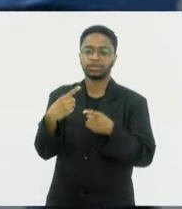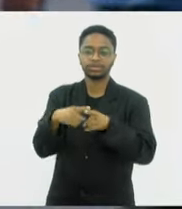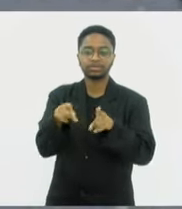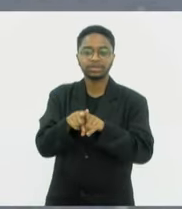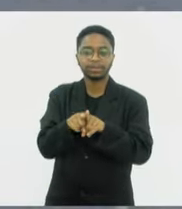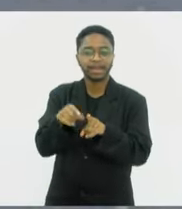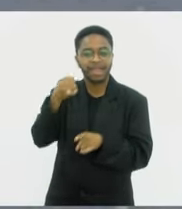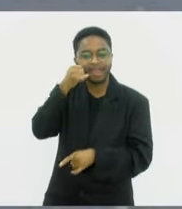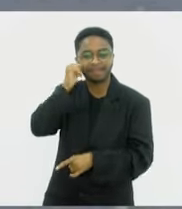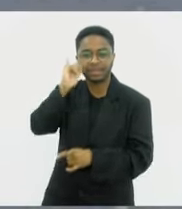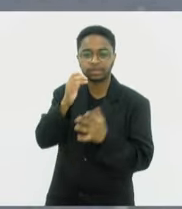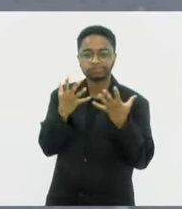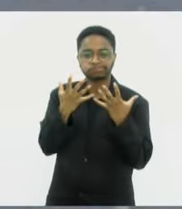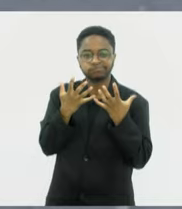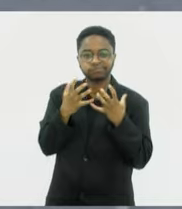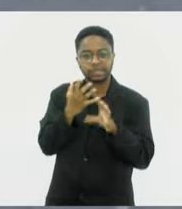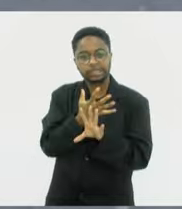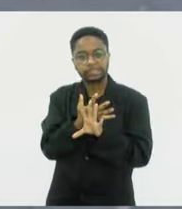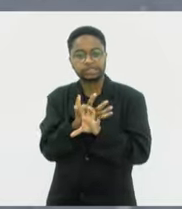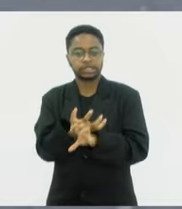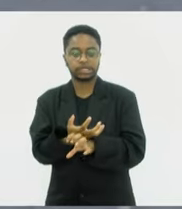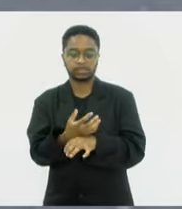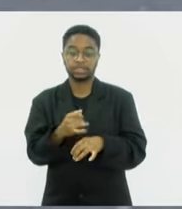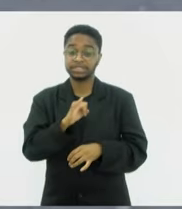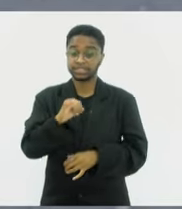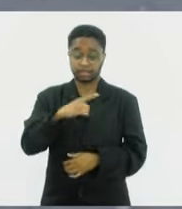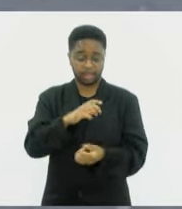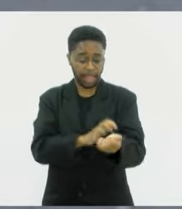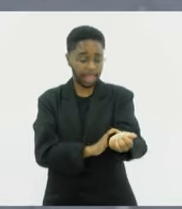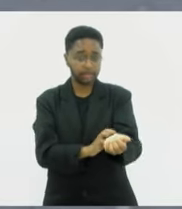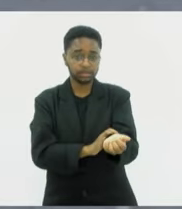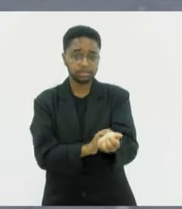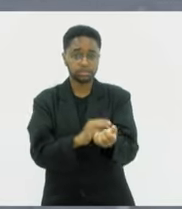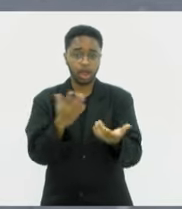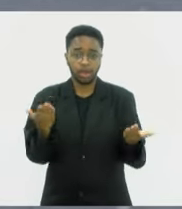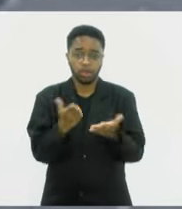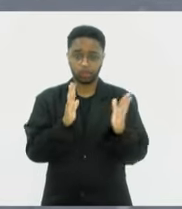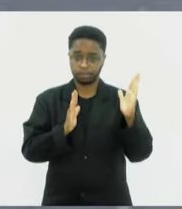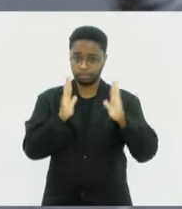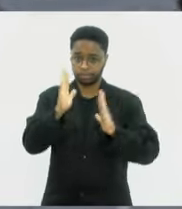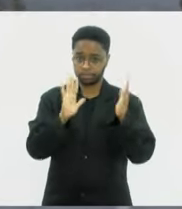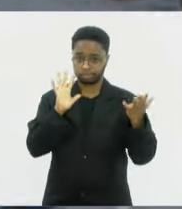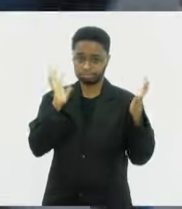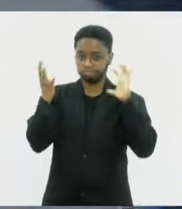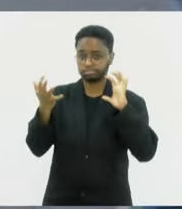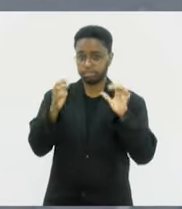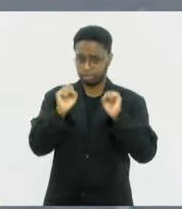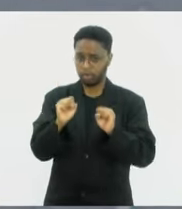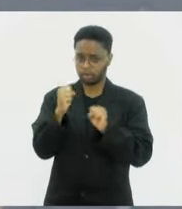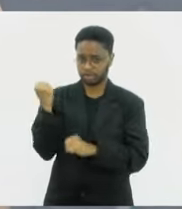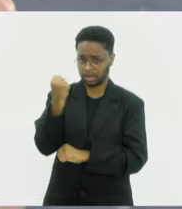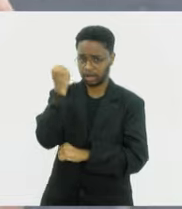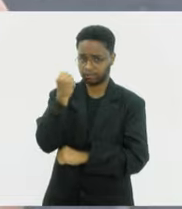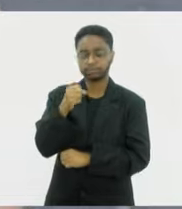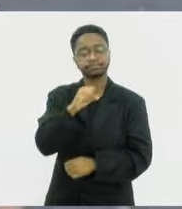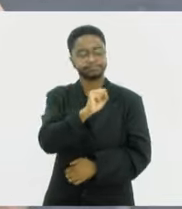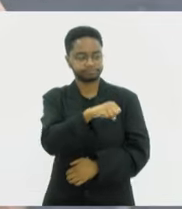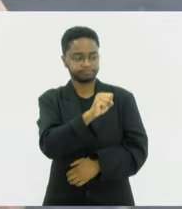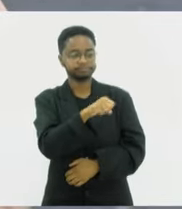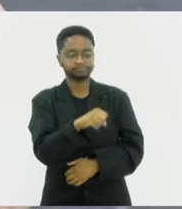ressecamento. Quem tem algum tipo de alergia com essa mudança de estação, também pode agravar um pouquinho essa alergia? Sim. Com